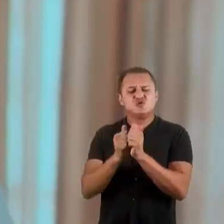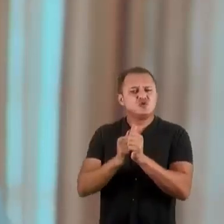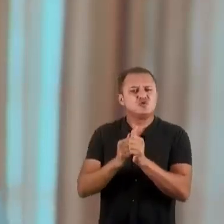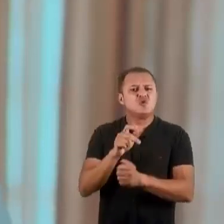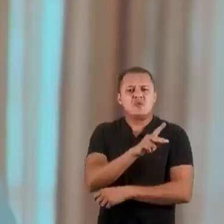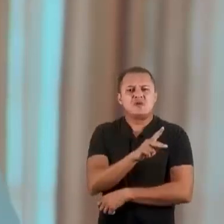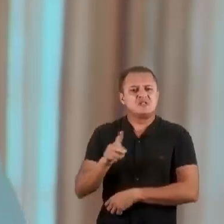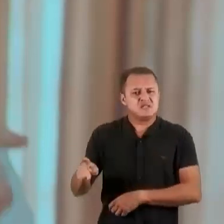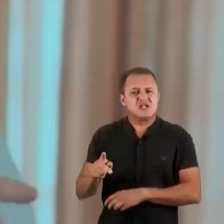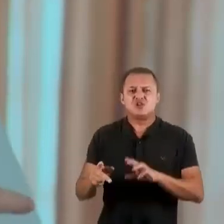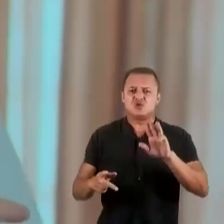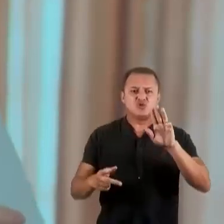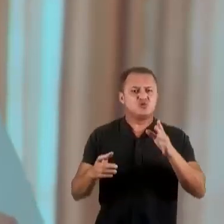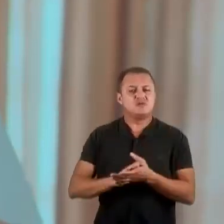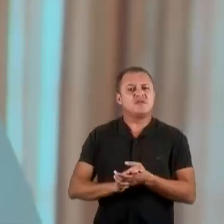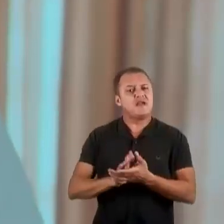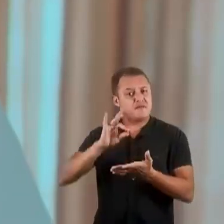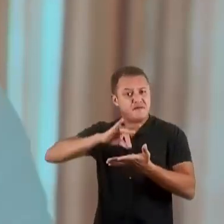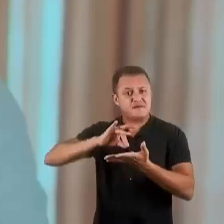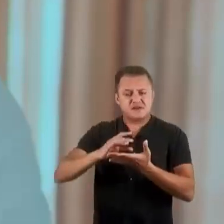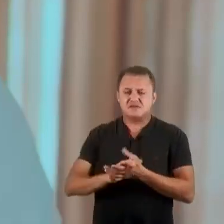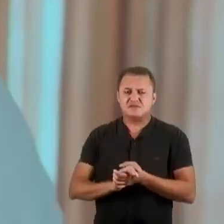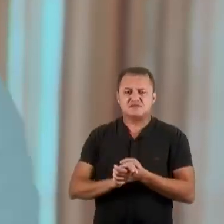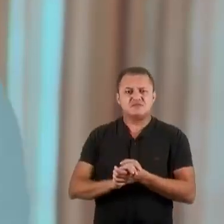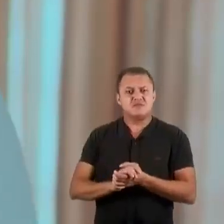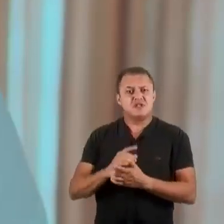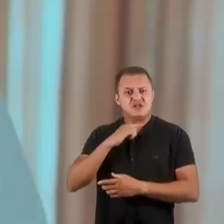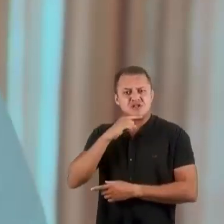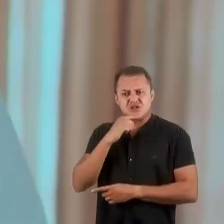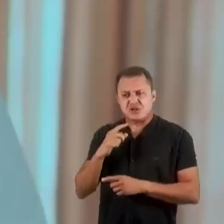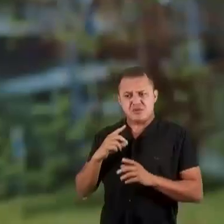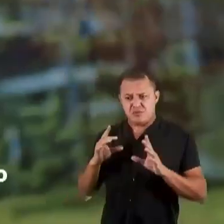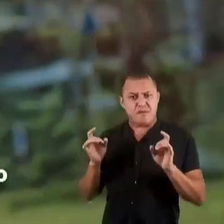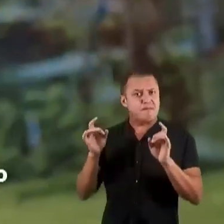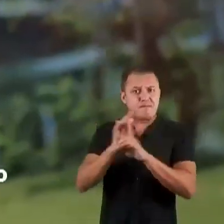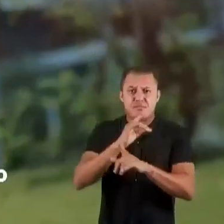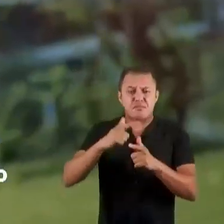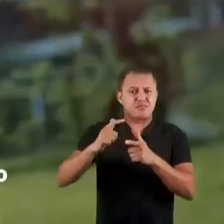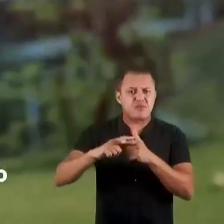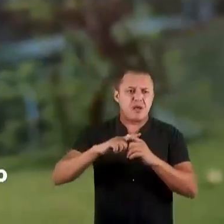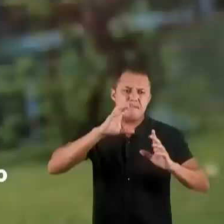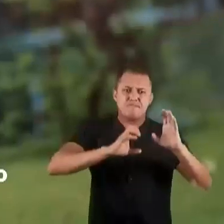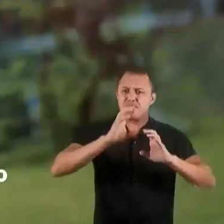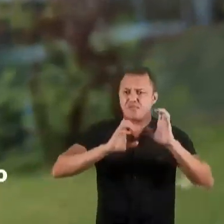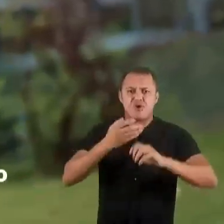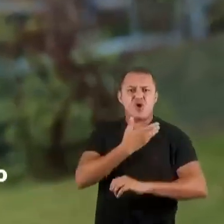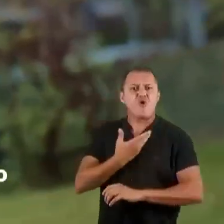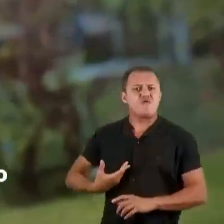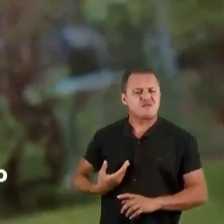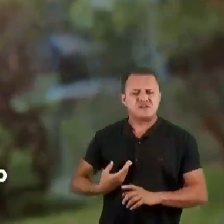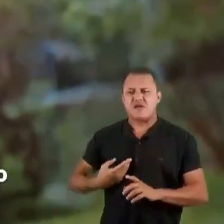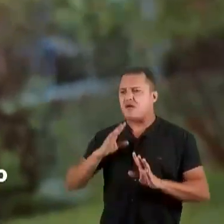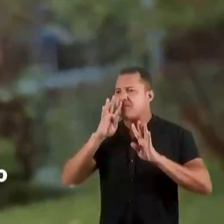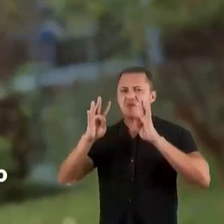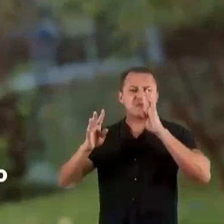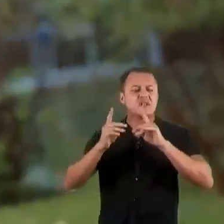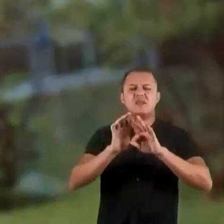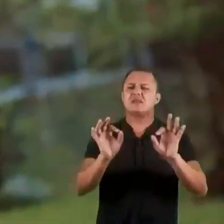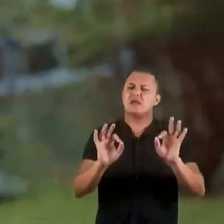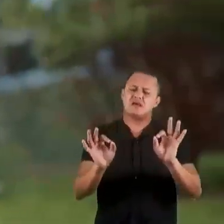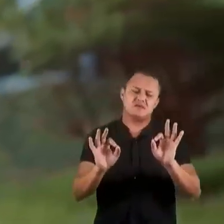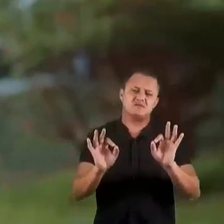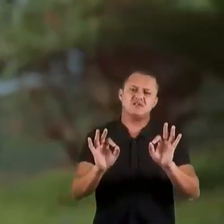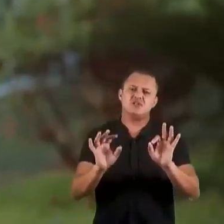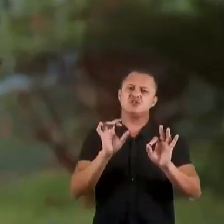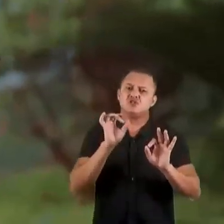tem acesso direto também no presidente Lula. E isso se torna uma realidade. Ninguém vai resolver os problemas de Cuiabá brigando com o